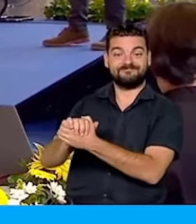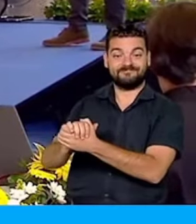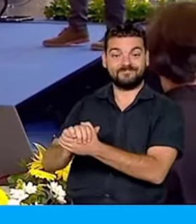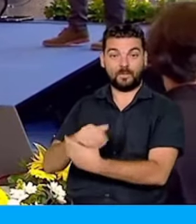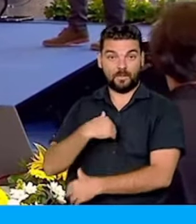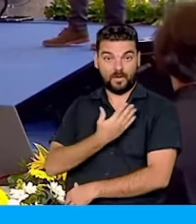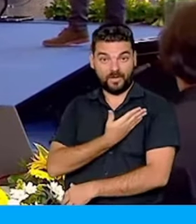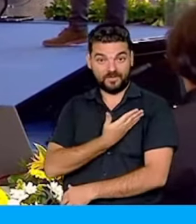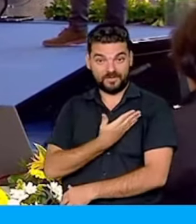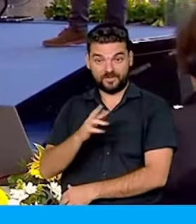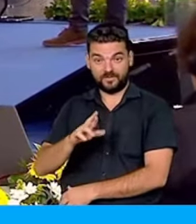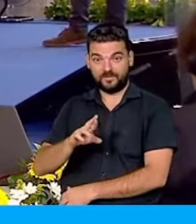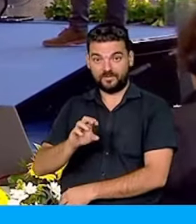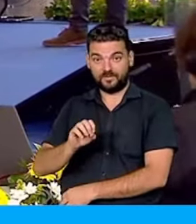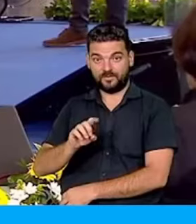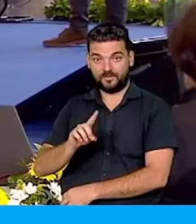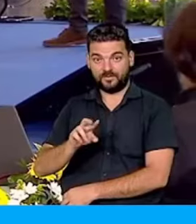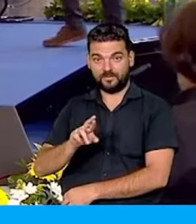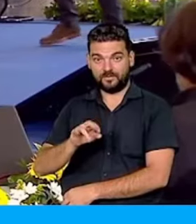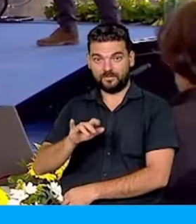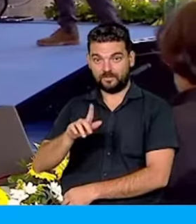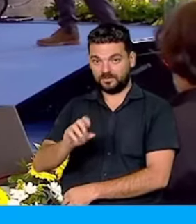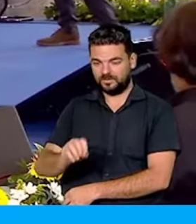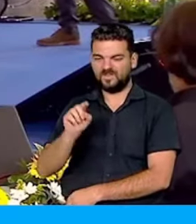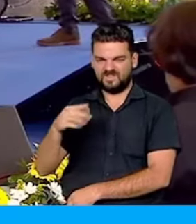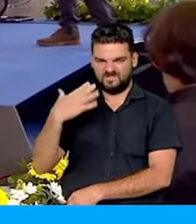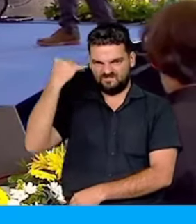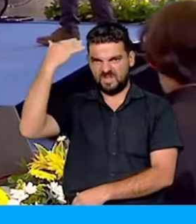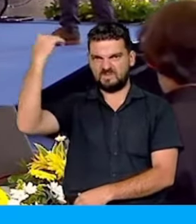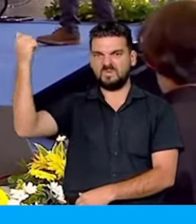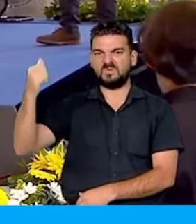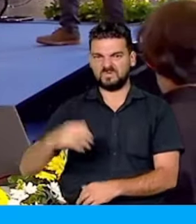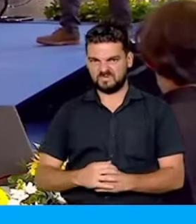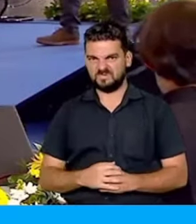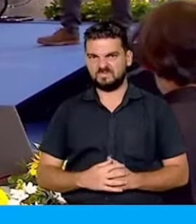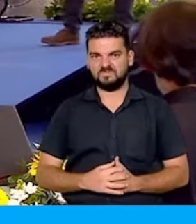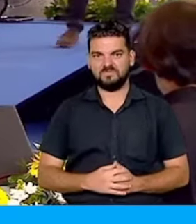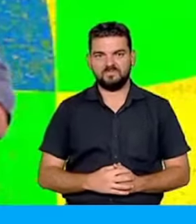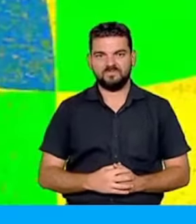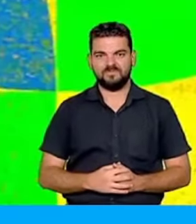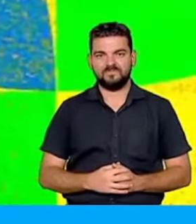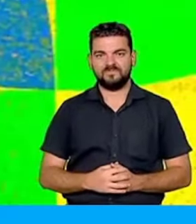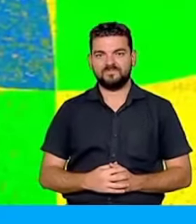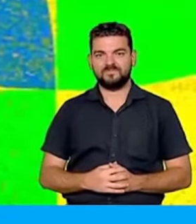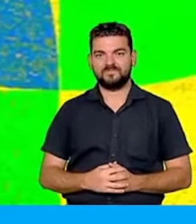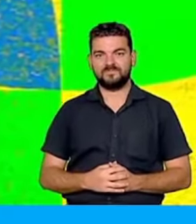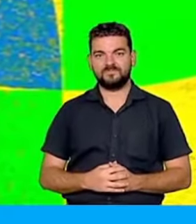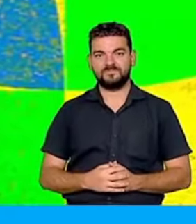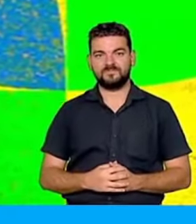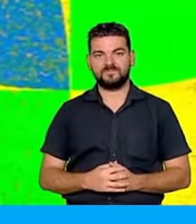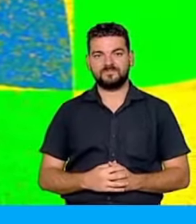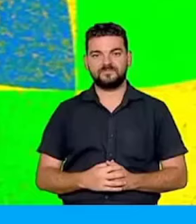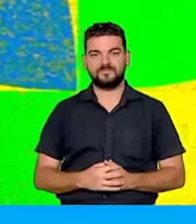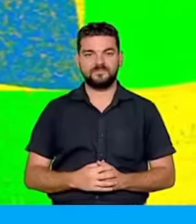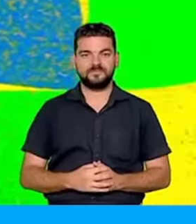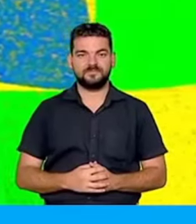companheiro Rodrigo Neves, todo poderoso de Niterói, muito obrigado pela tua presença, meu amigo.